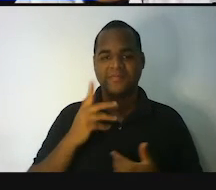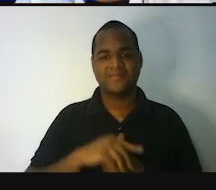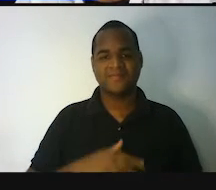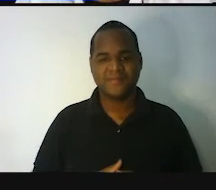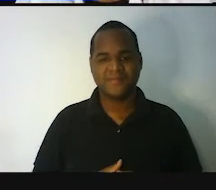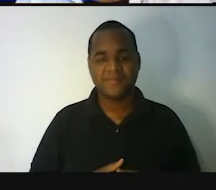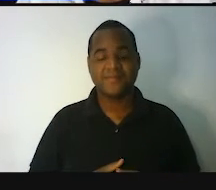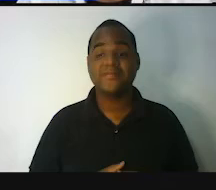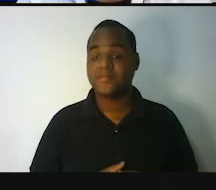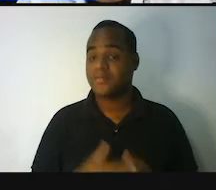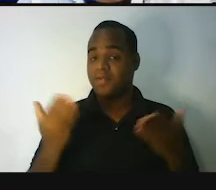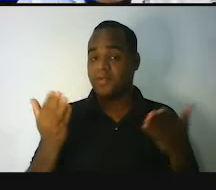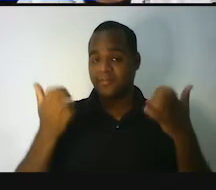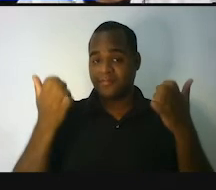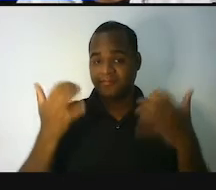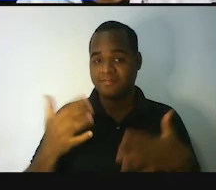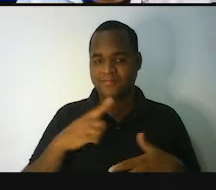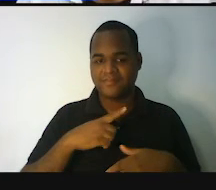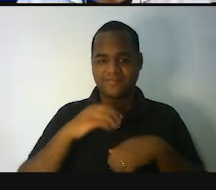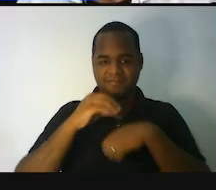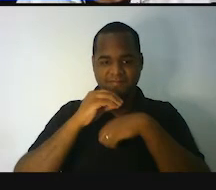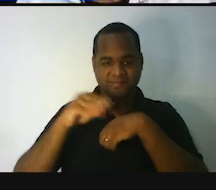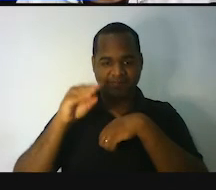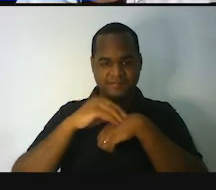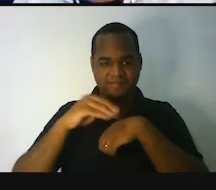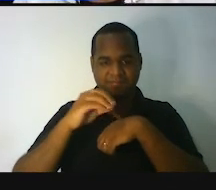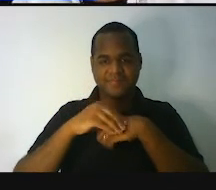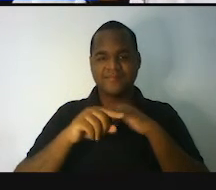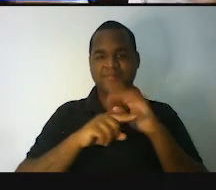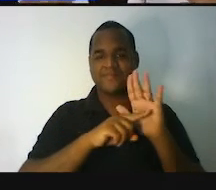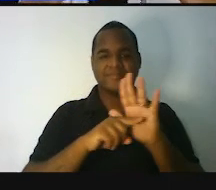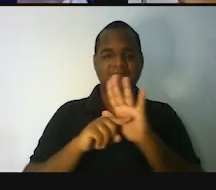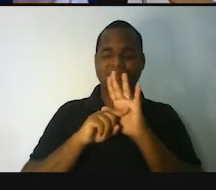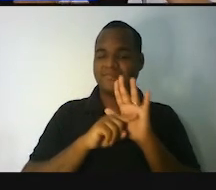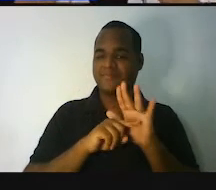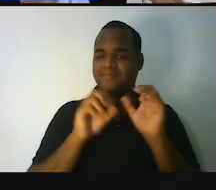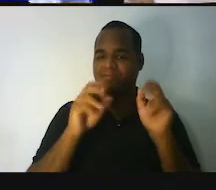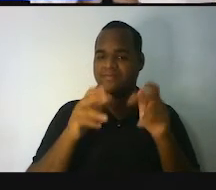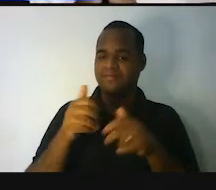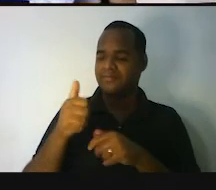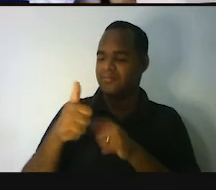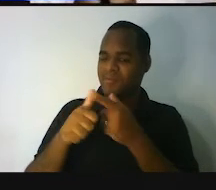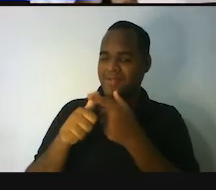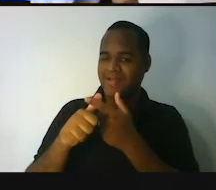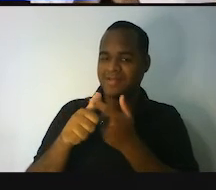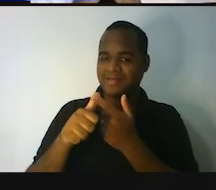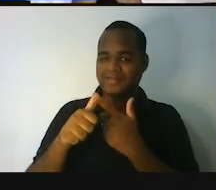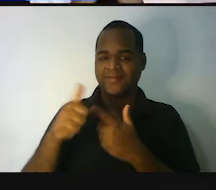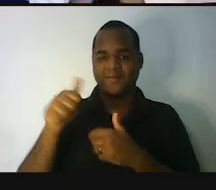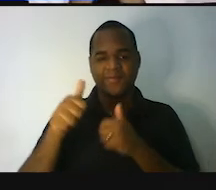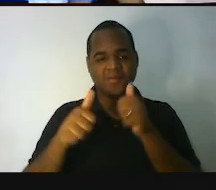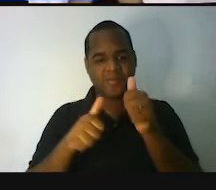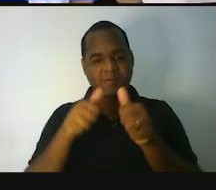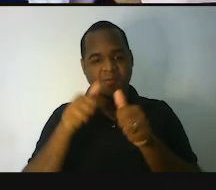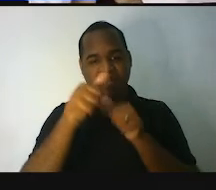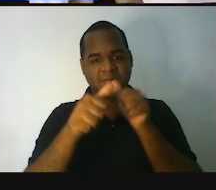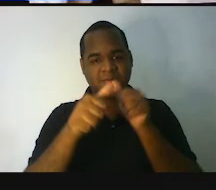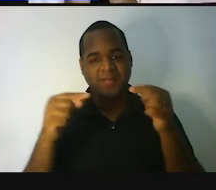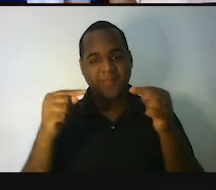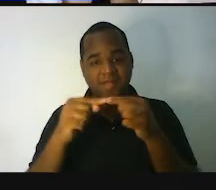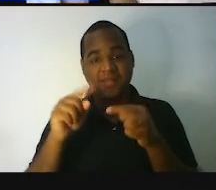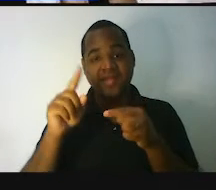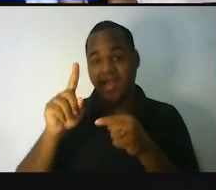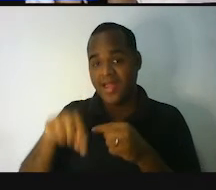eu trago aqui alguns, olha, o polegada. Bom, pelo nome você já sabe, olha, tem a ver com esses dedinhos aqui das suas mãos,